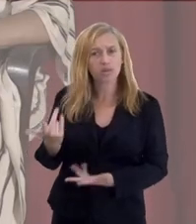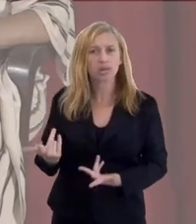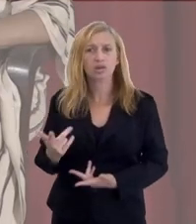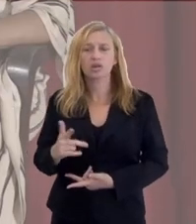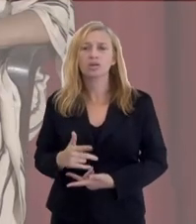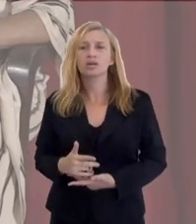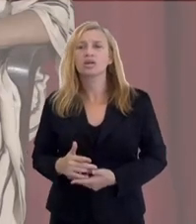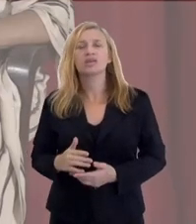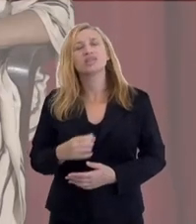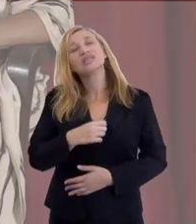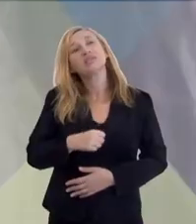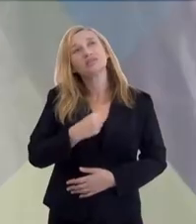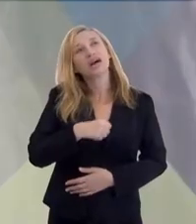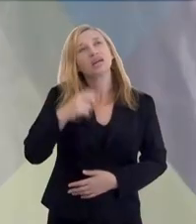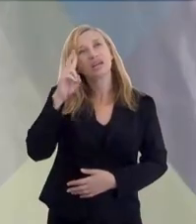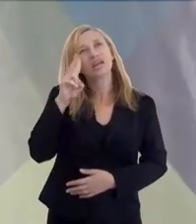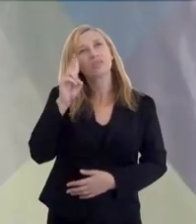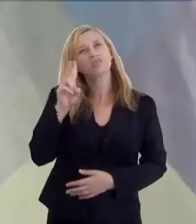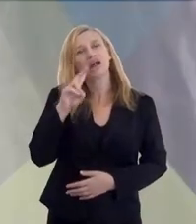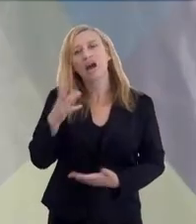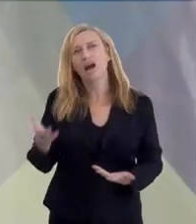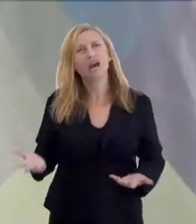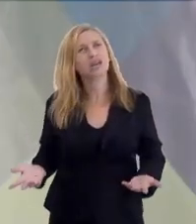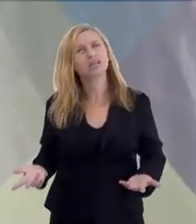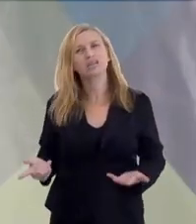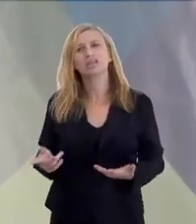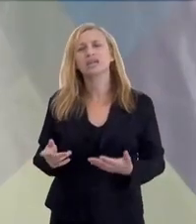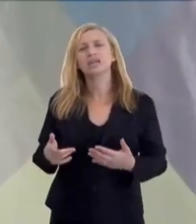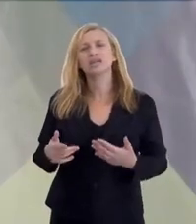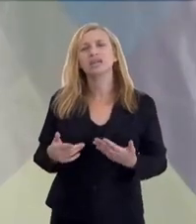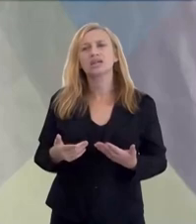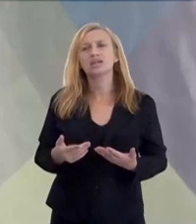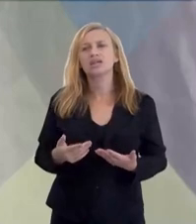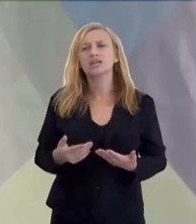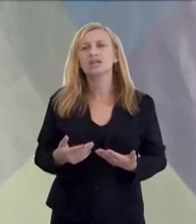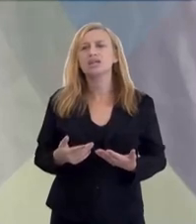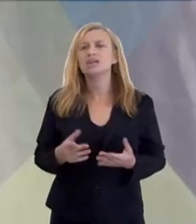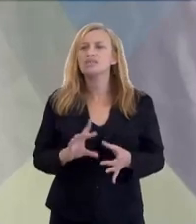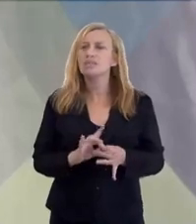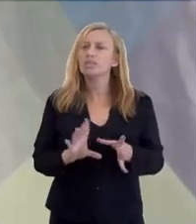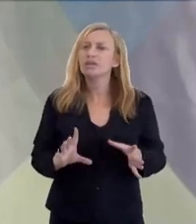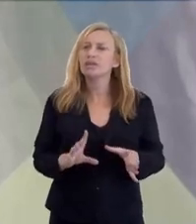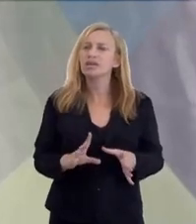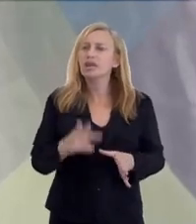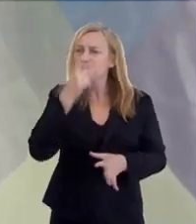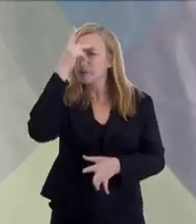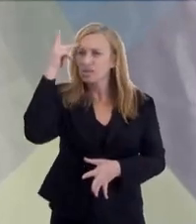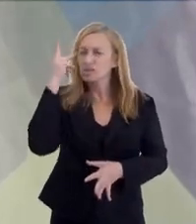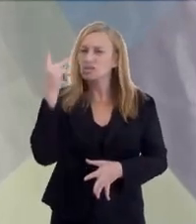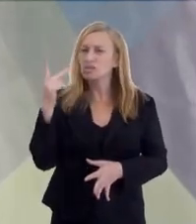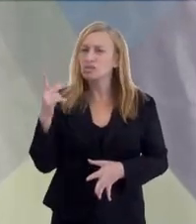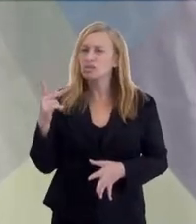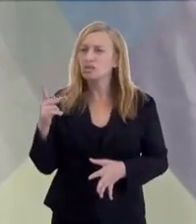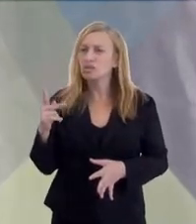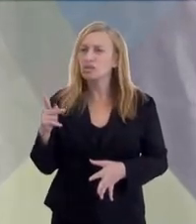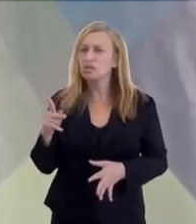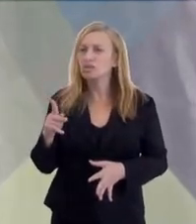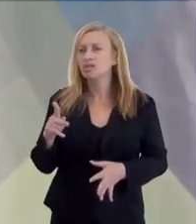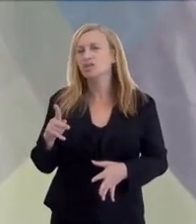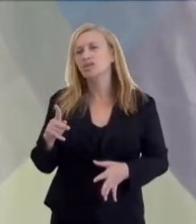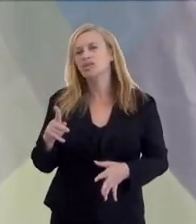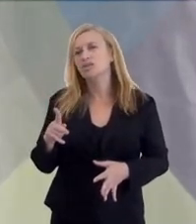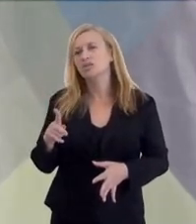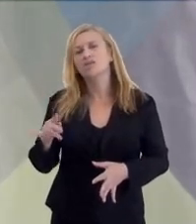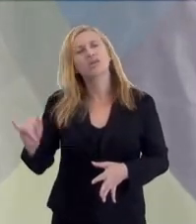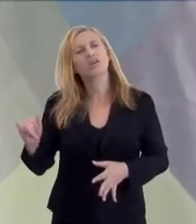saudade, trabalhar isso em você e permitir que o indivíduo siga. Então, nada a ficar chamando a pessoa. Vem aqui me ajudar.